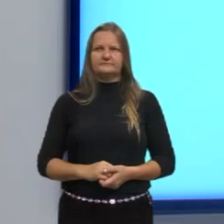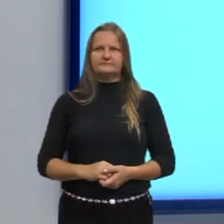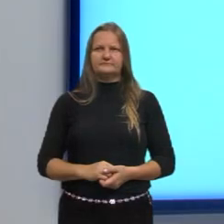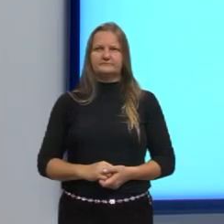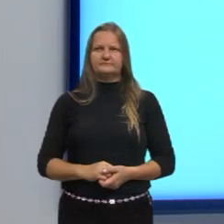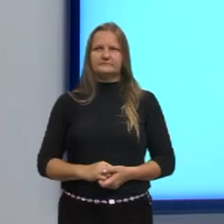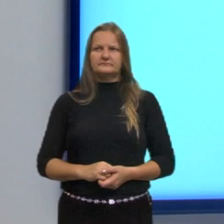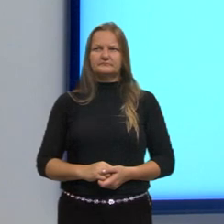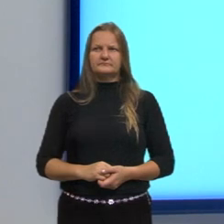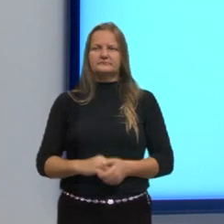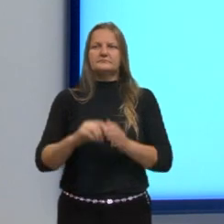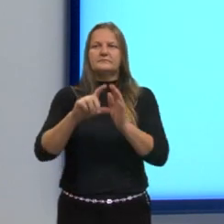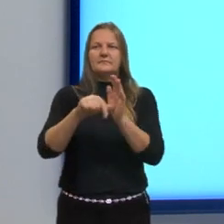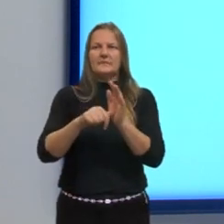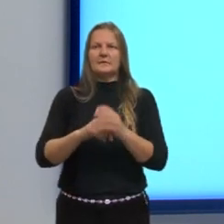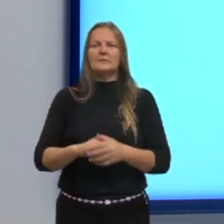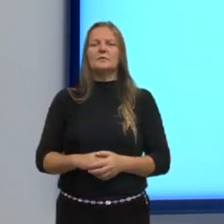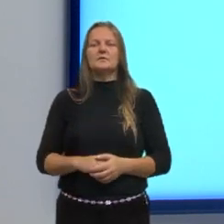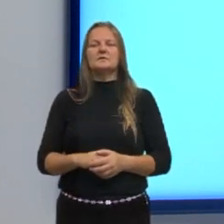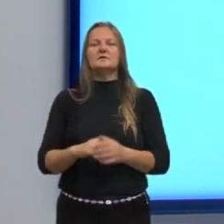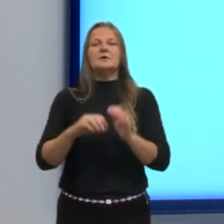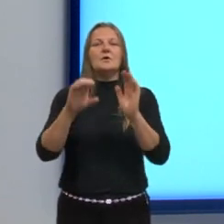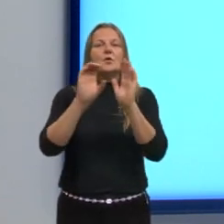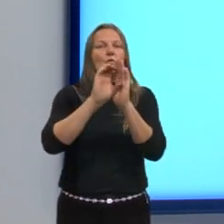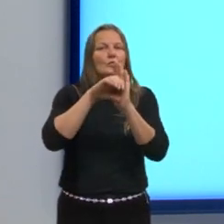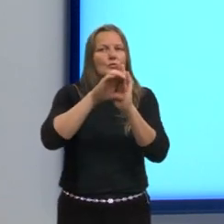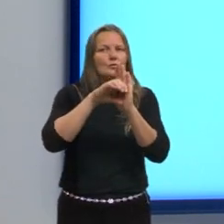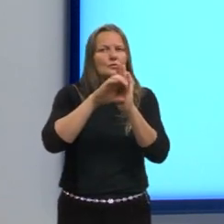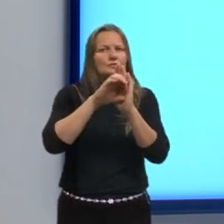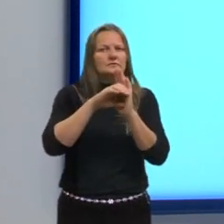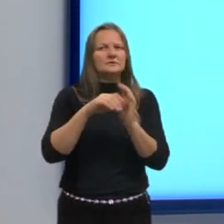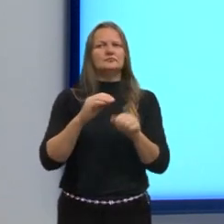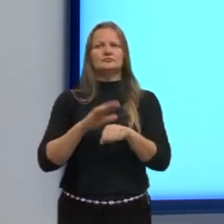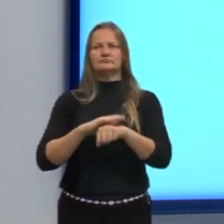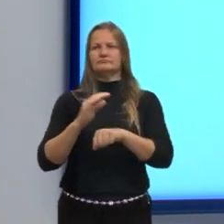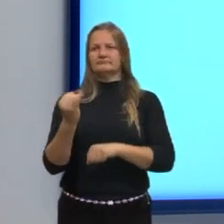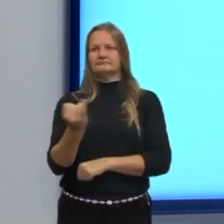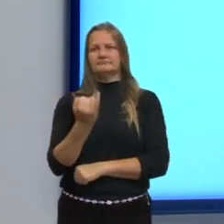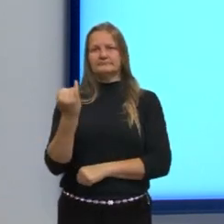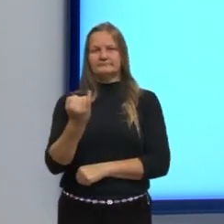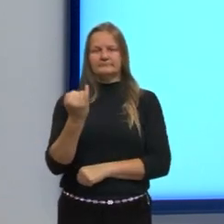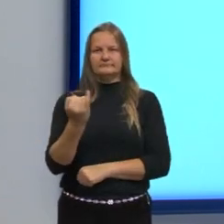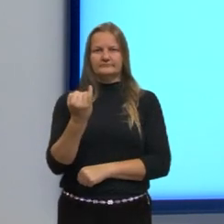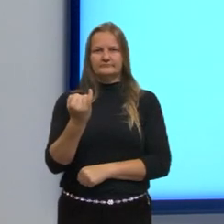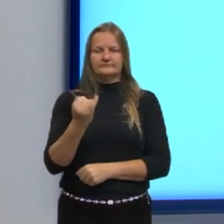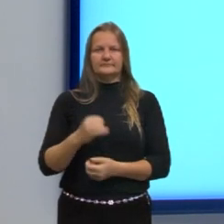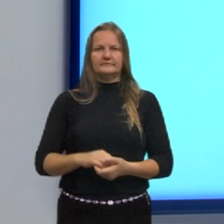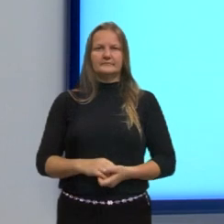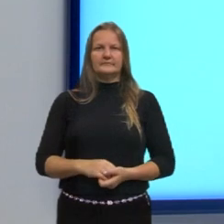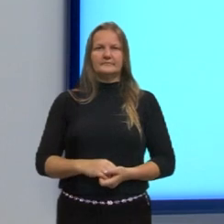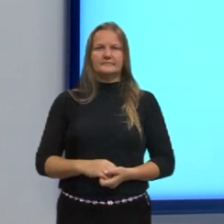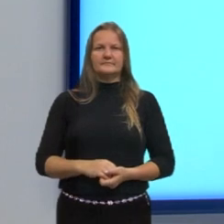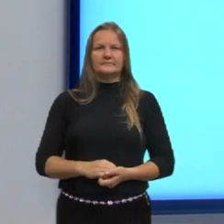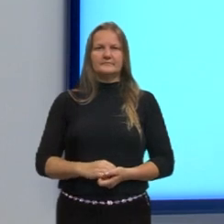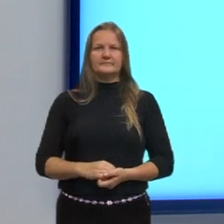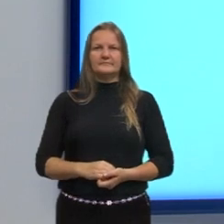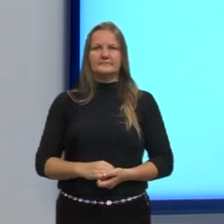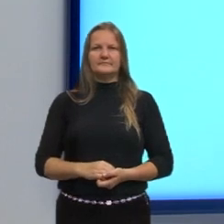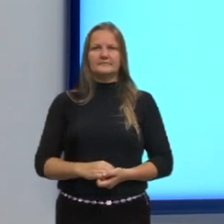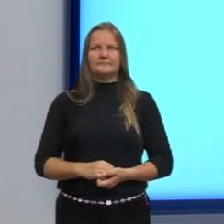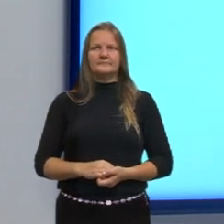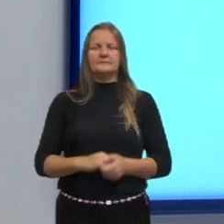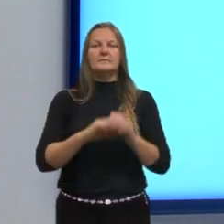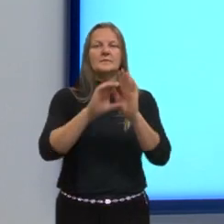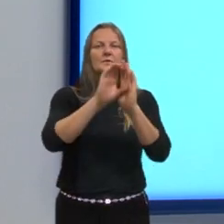E, depois, na interpretação de texto, os conceitos principais daqueles assuntos que eu citei para vocês também